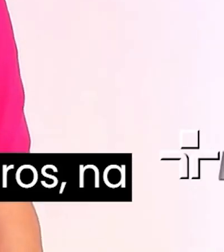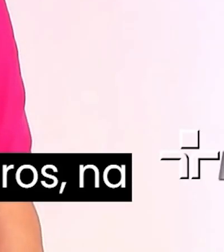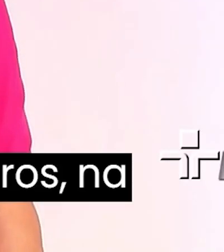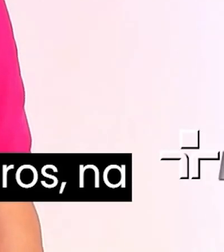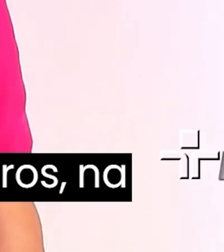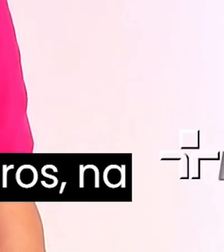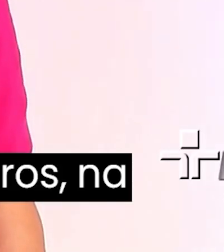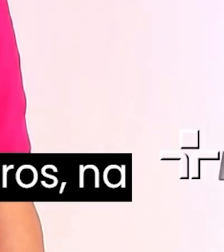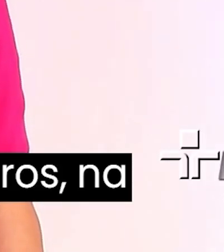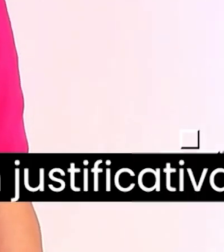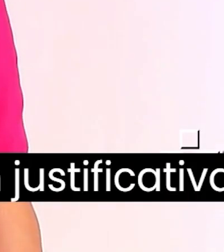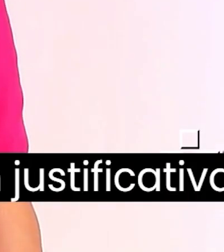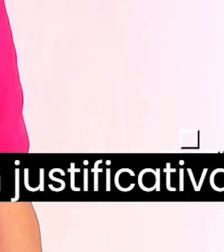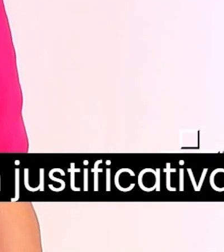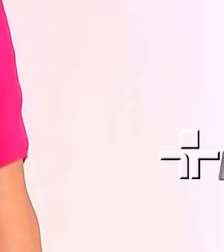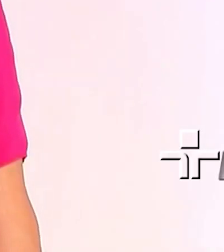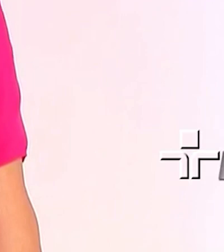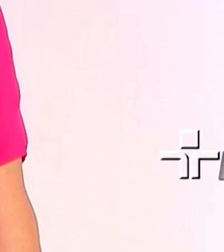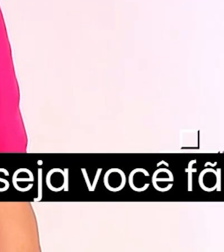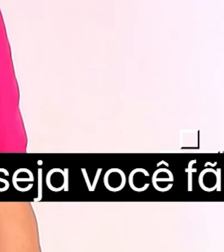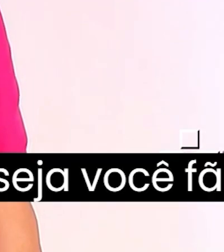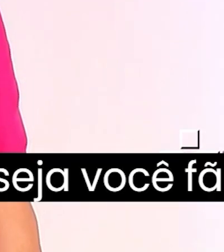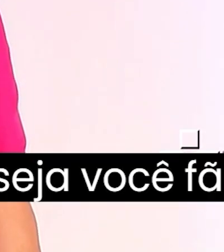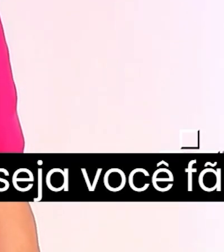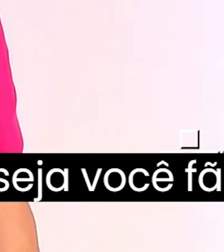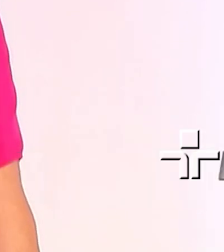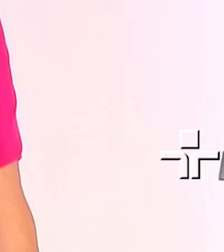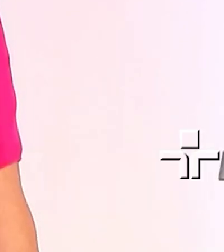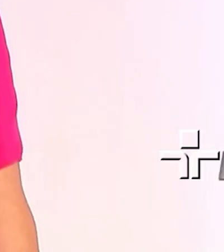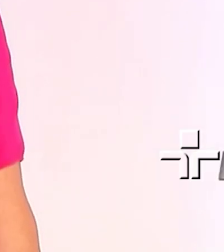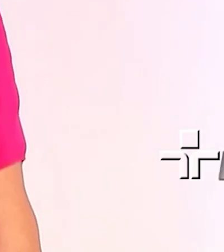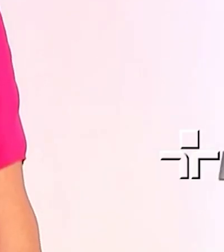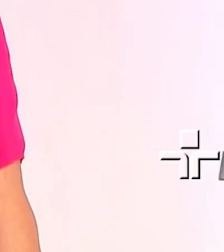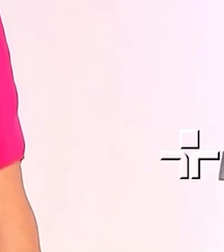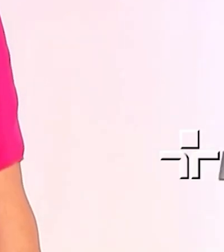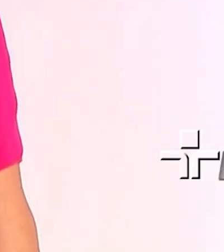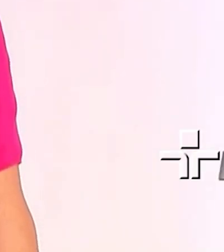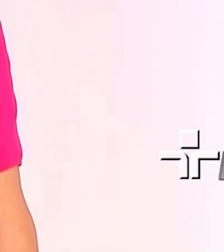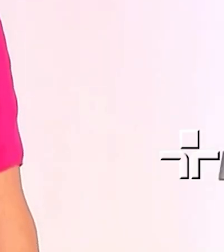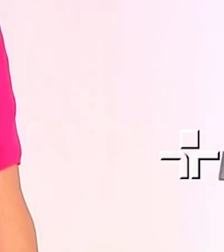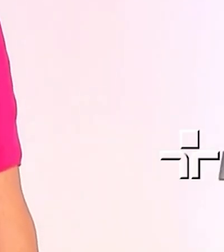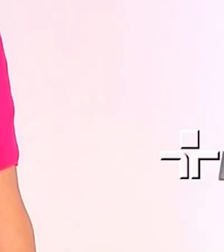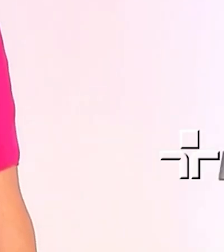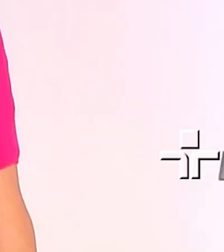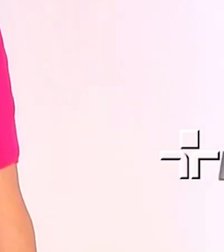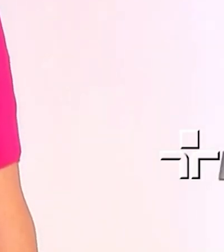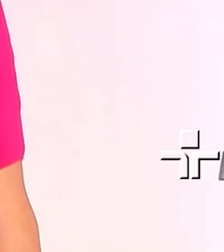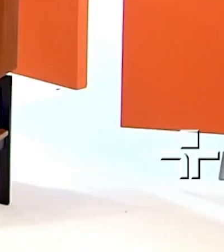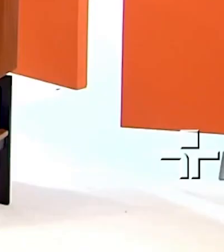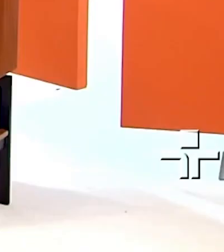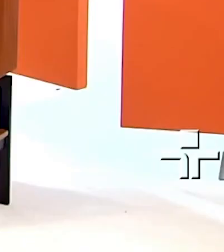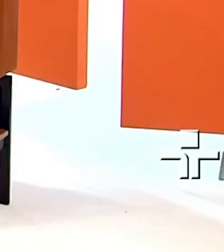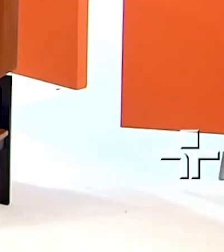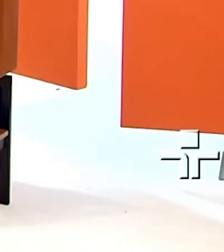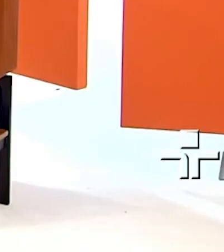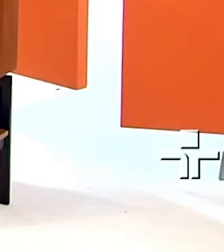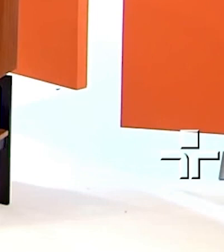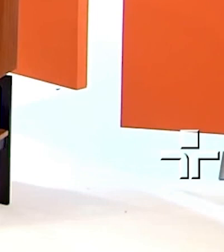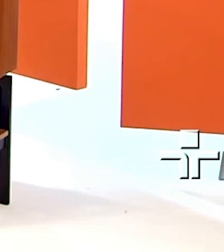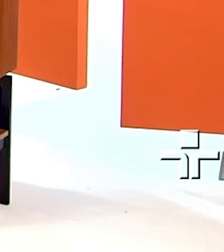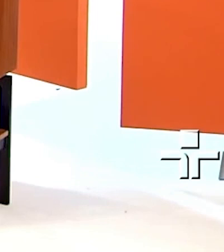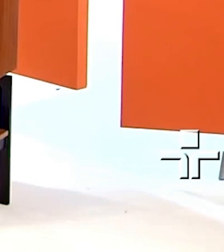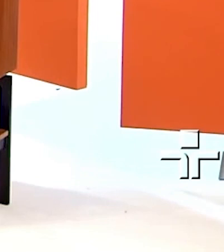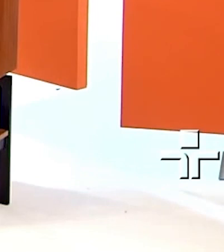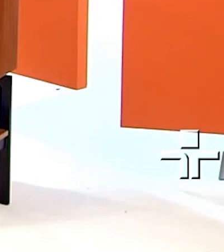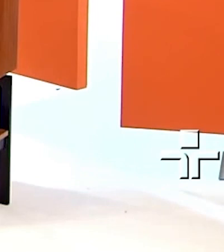25 de setembro aconteceu a última tourada na famosa plaza de touros na cidade de barcelona na espanha a catalunha